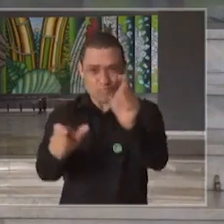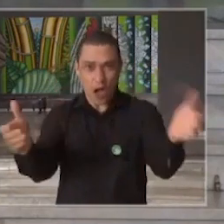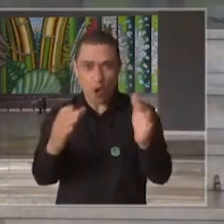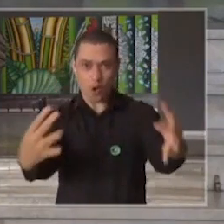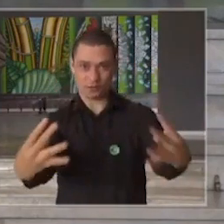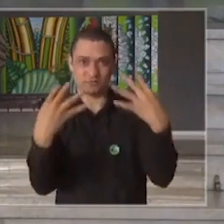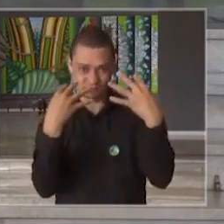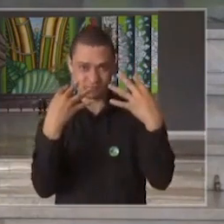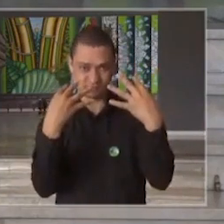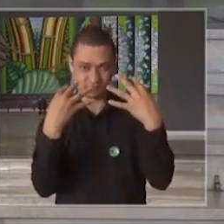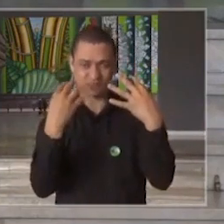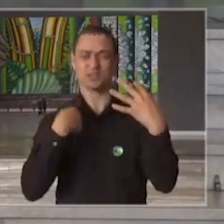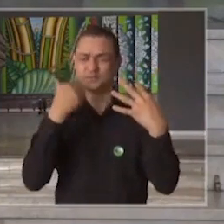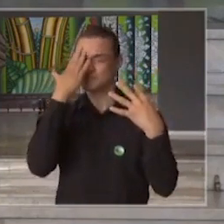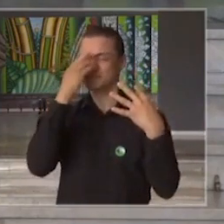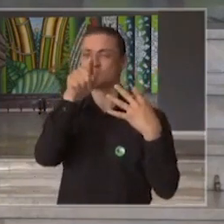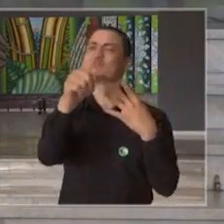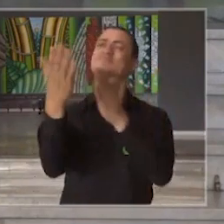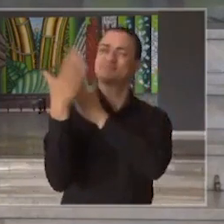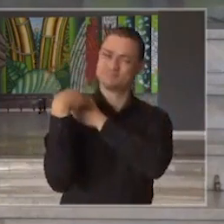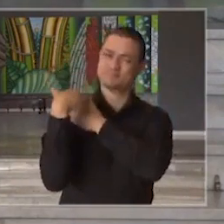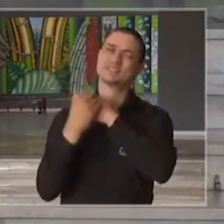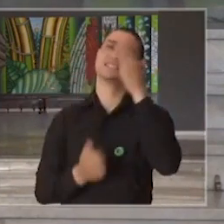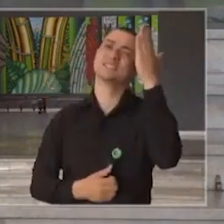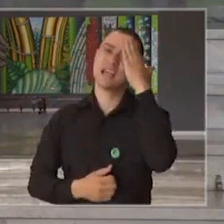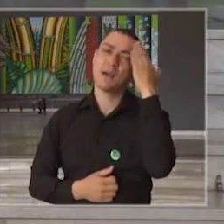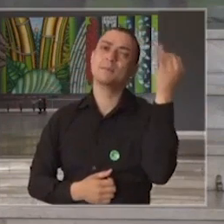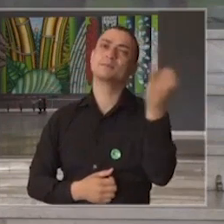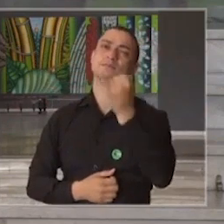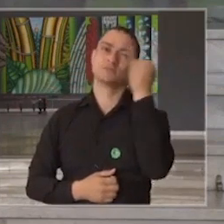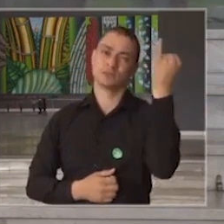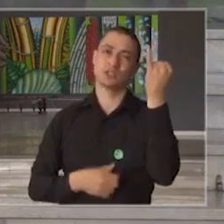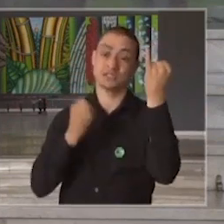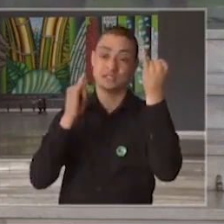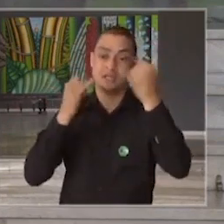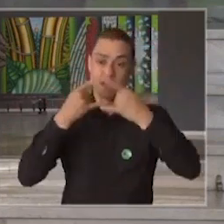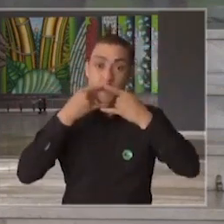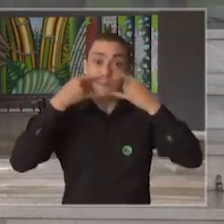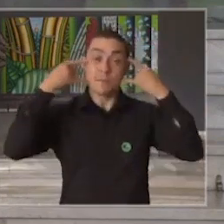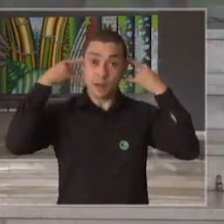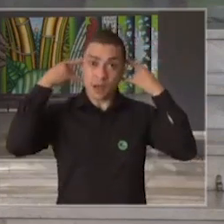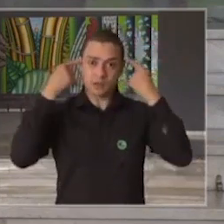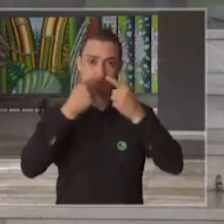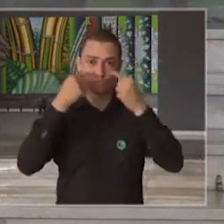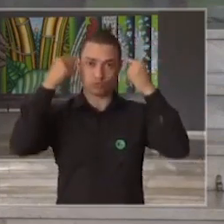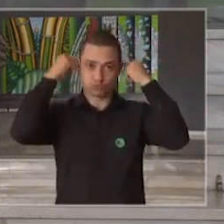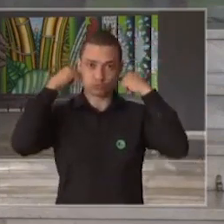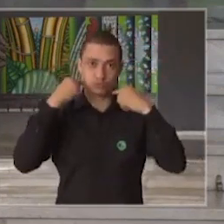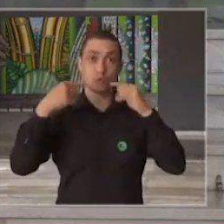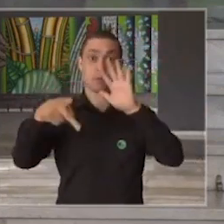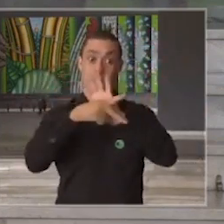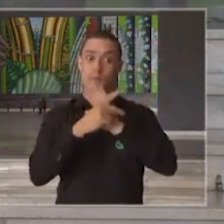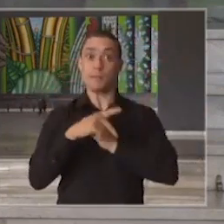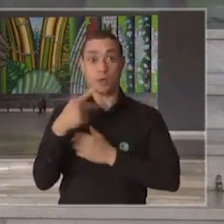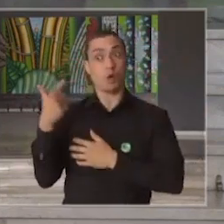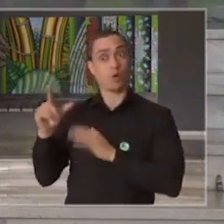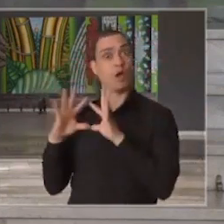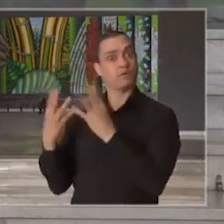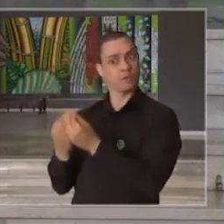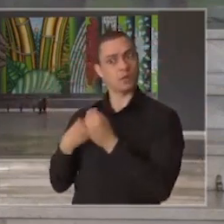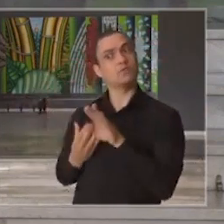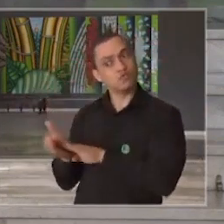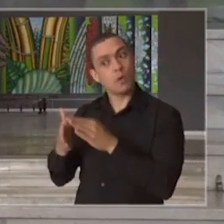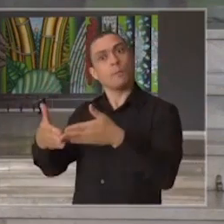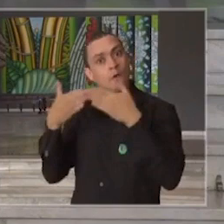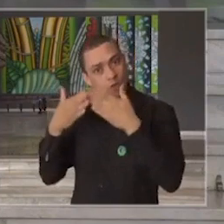acompanhando neste momento, terá responsabilidade de, ao usar a sua máscara e recomendar que outros membros da sua